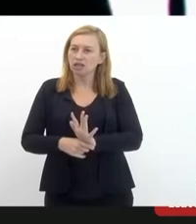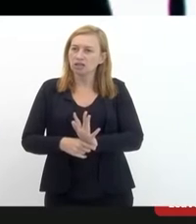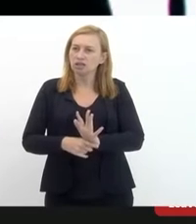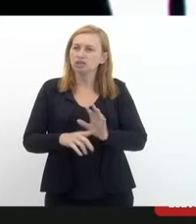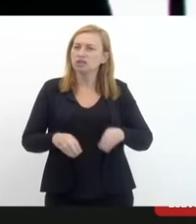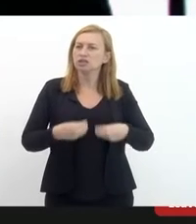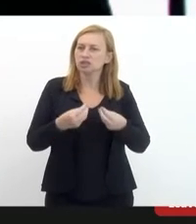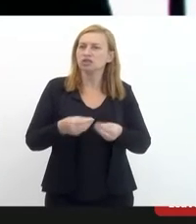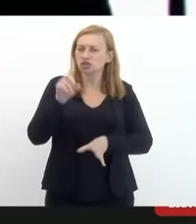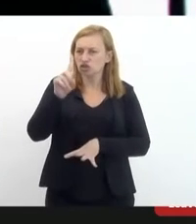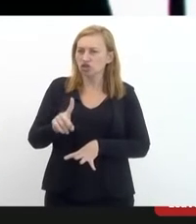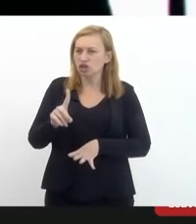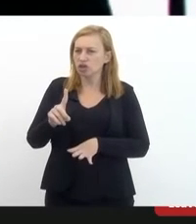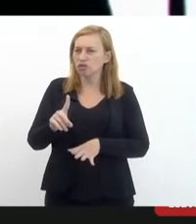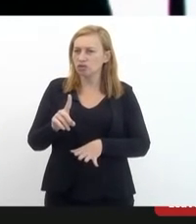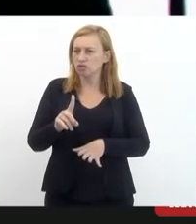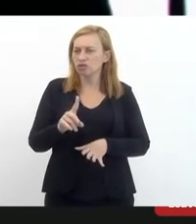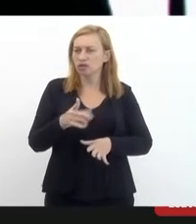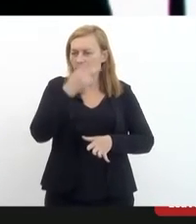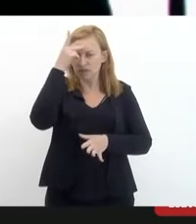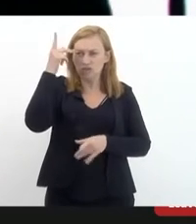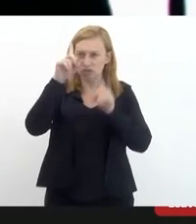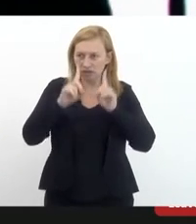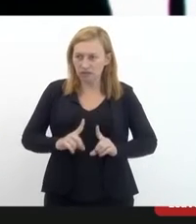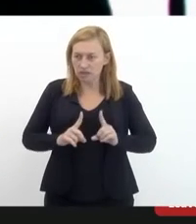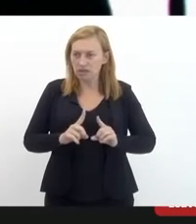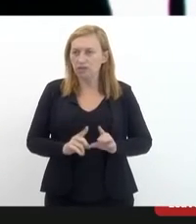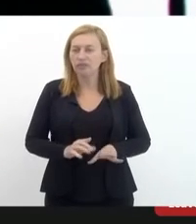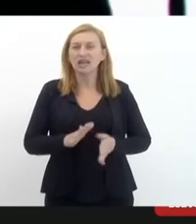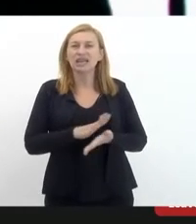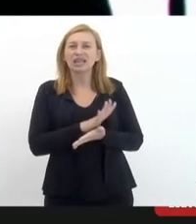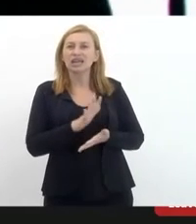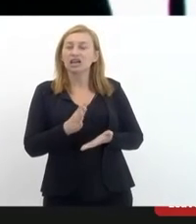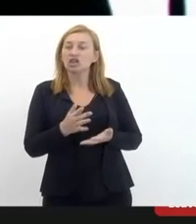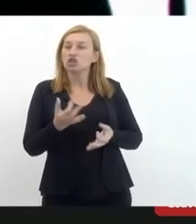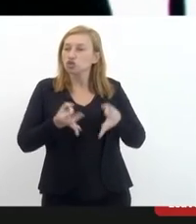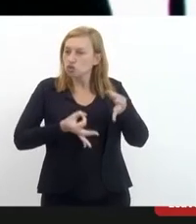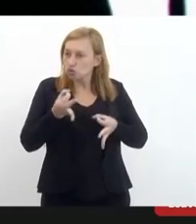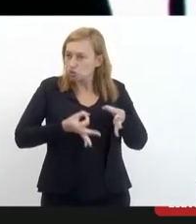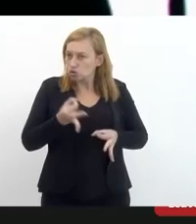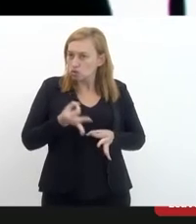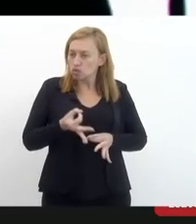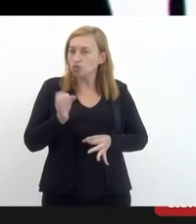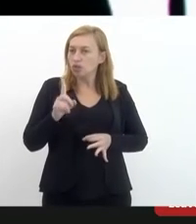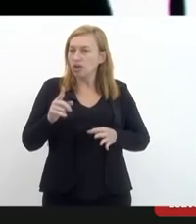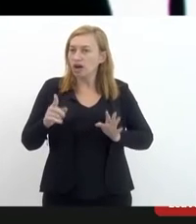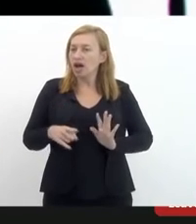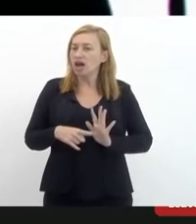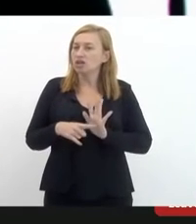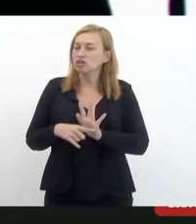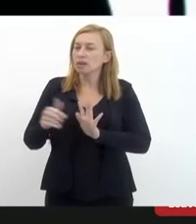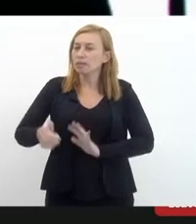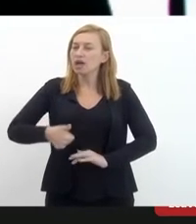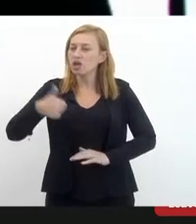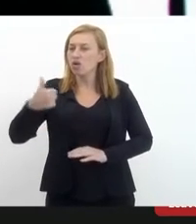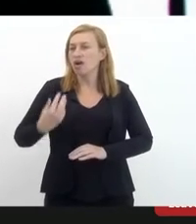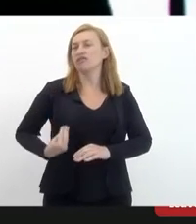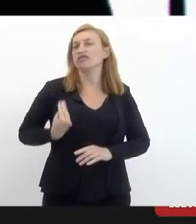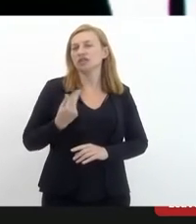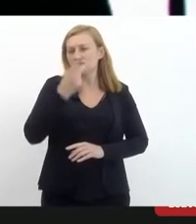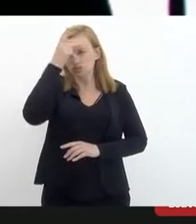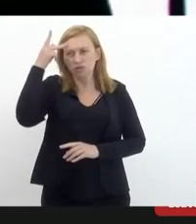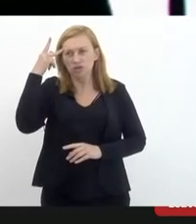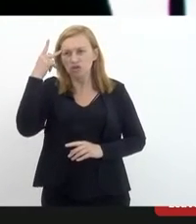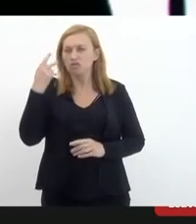garantir, então, os direitos da pessoa com deficiência. Então, nada mais justo do que facilitarmos a vida das